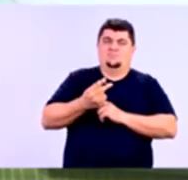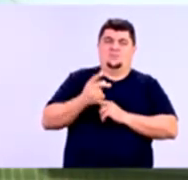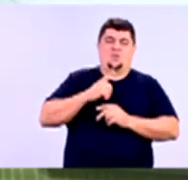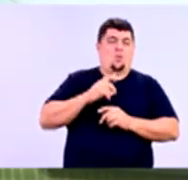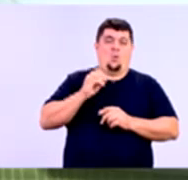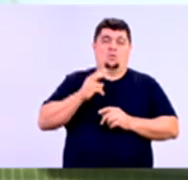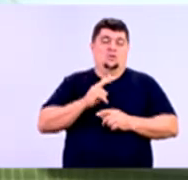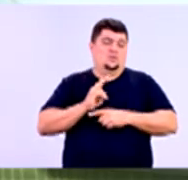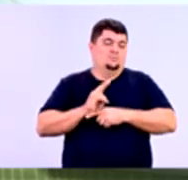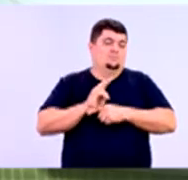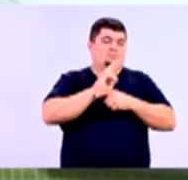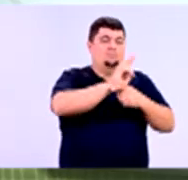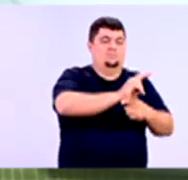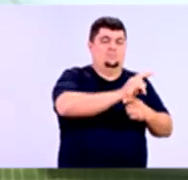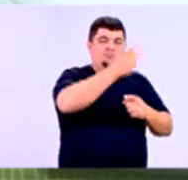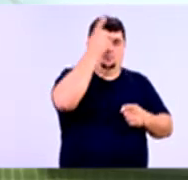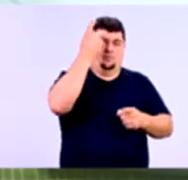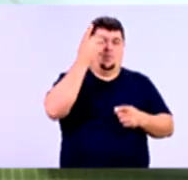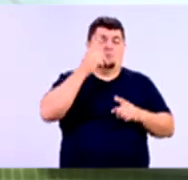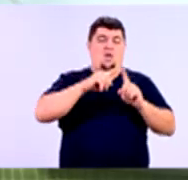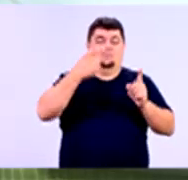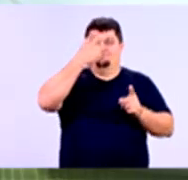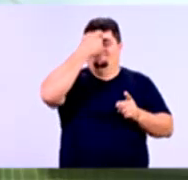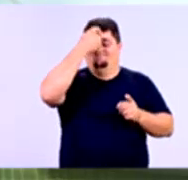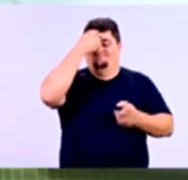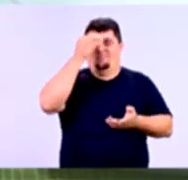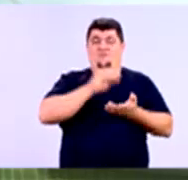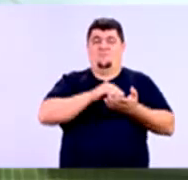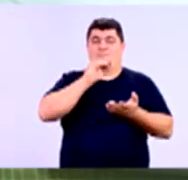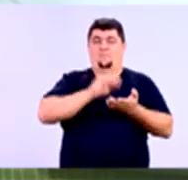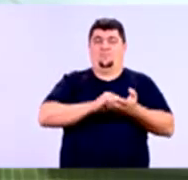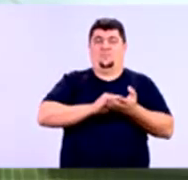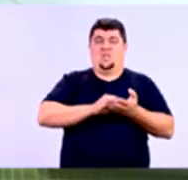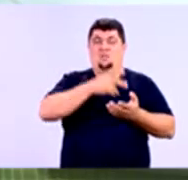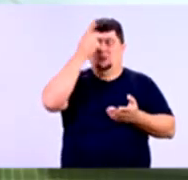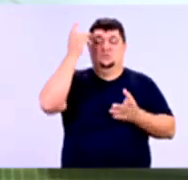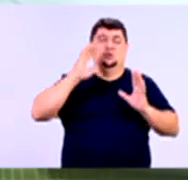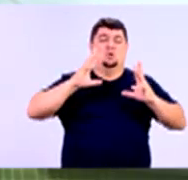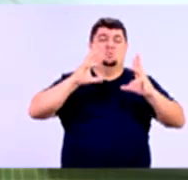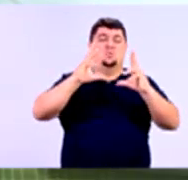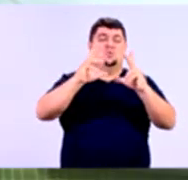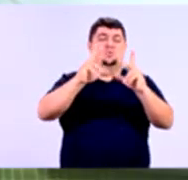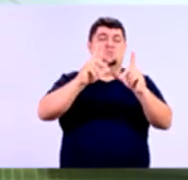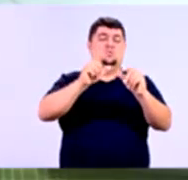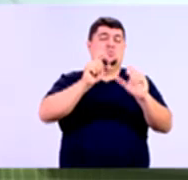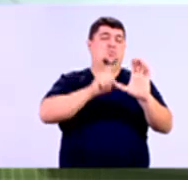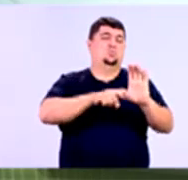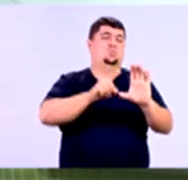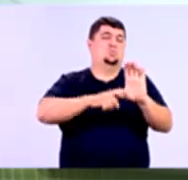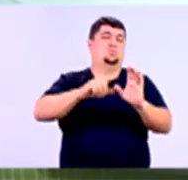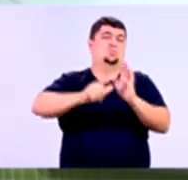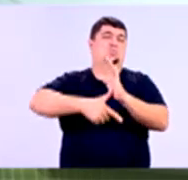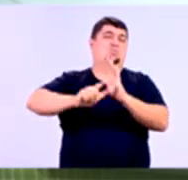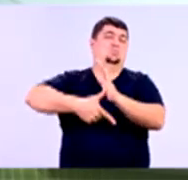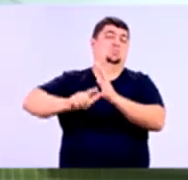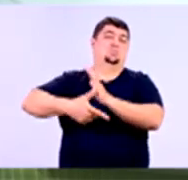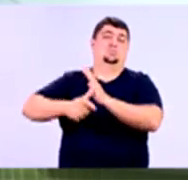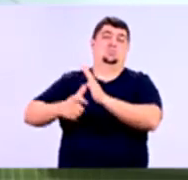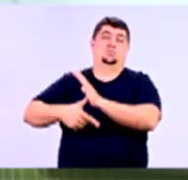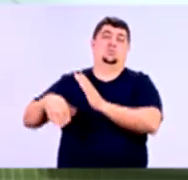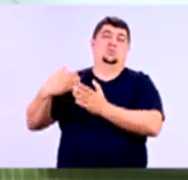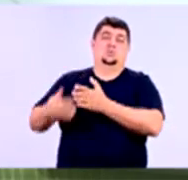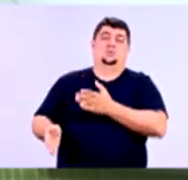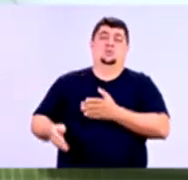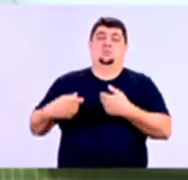seu cliente e você não tem consciência da sua taxa de inadimplência. Isso depende de um sistema que vai te dar